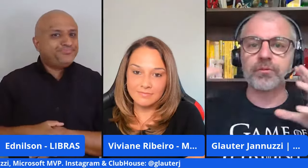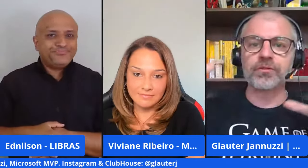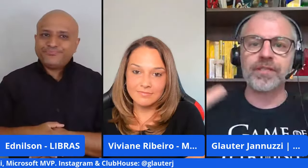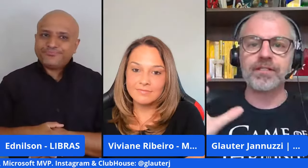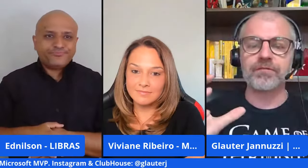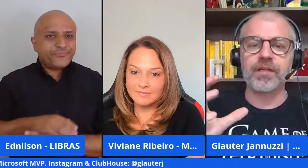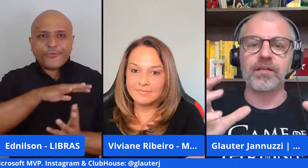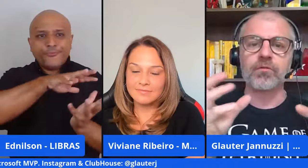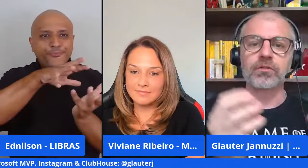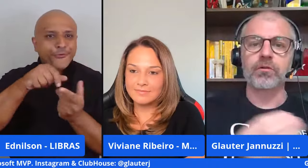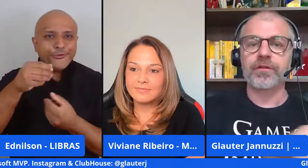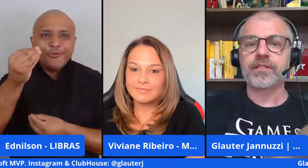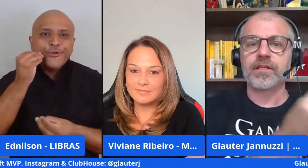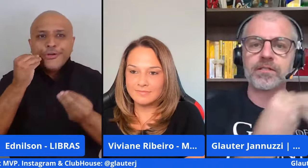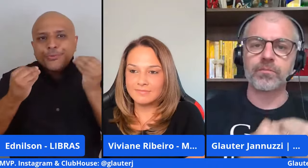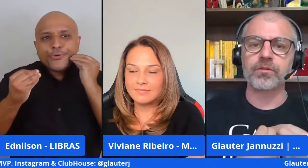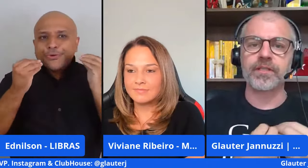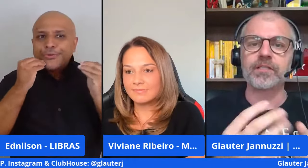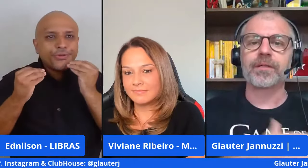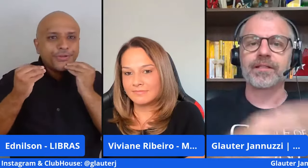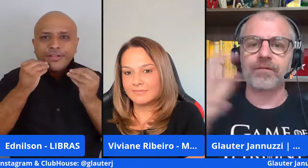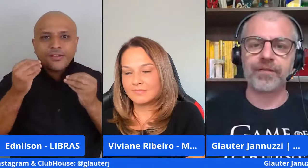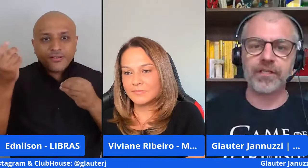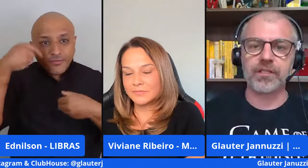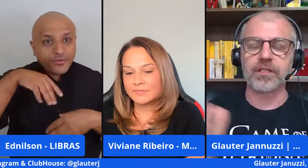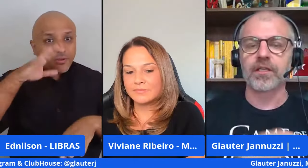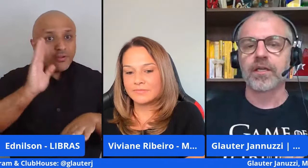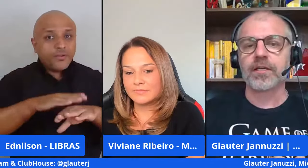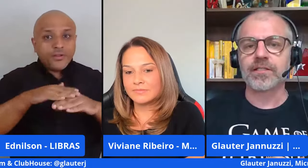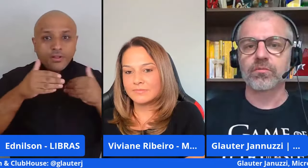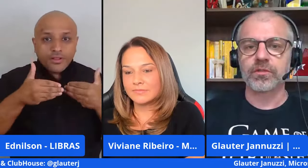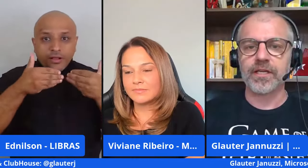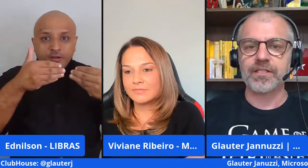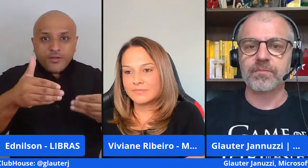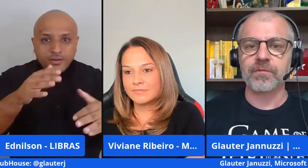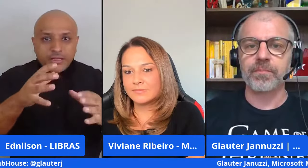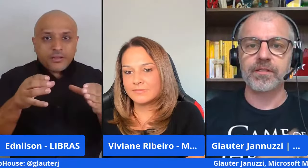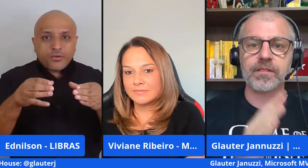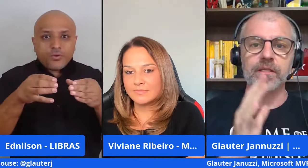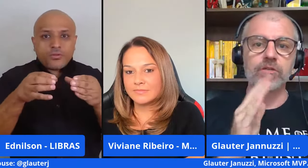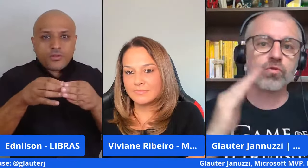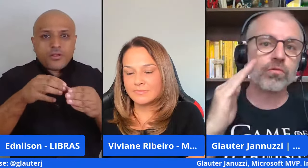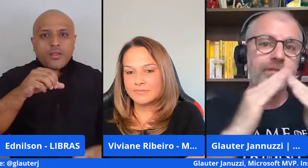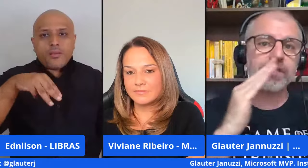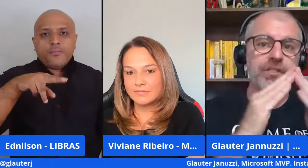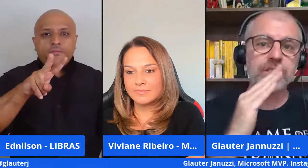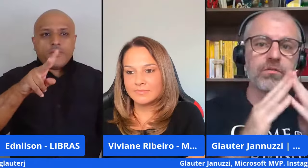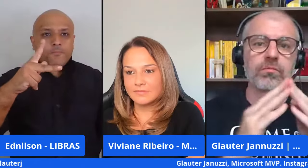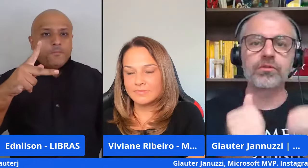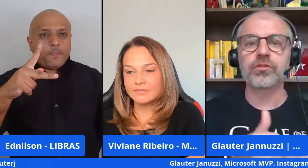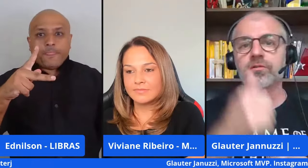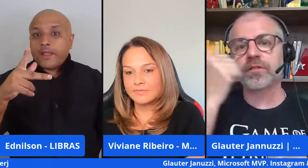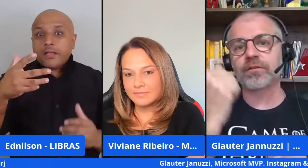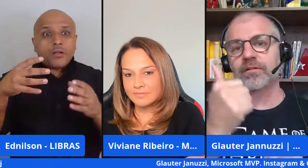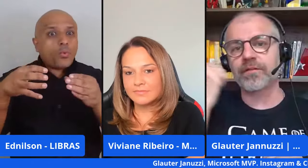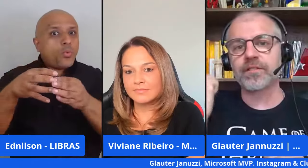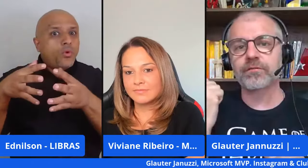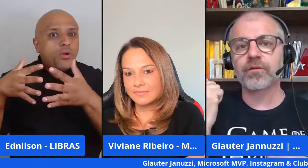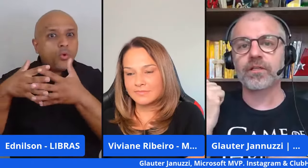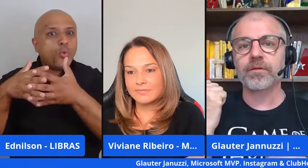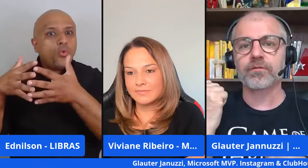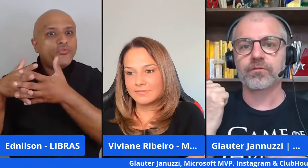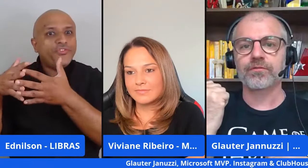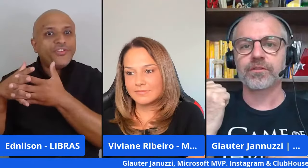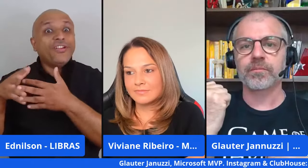gira e as oportunidades vêm e quando me ofereceram essa oportunidade pra estar à frente aqui dessa comunidade de MPPs isso convergia com um monte de coisa que eu estava